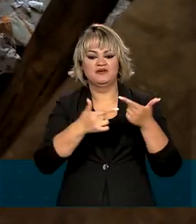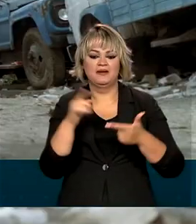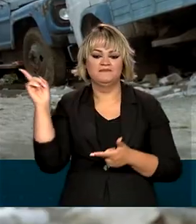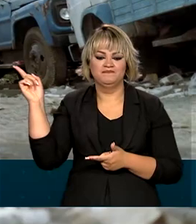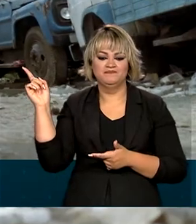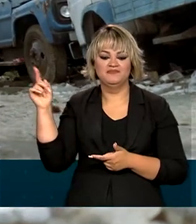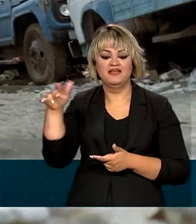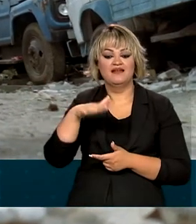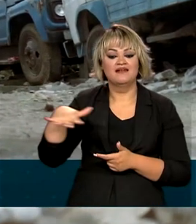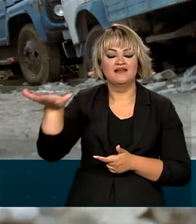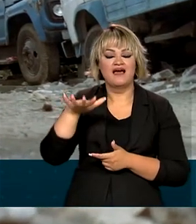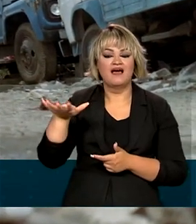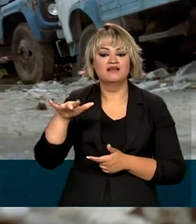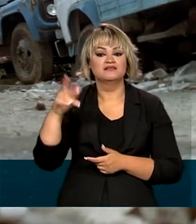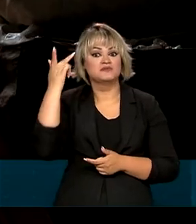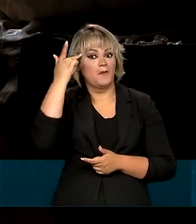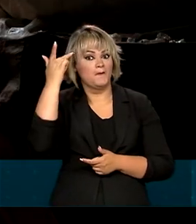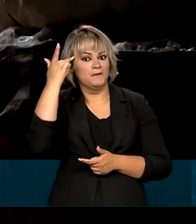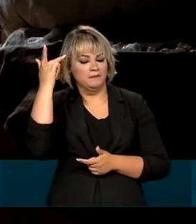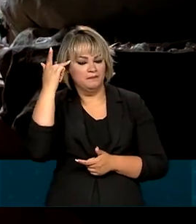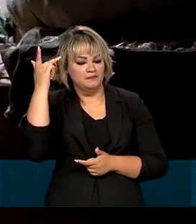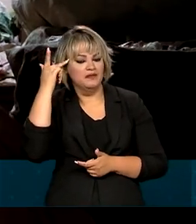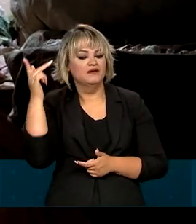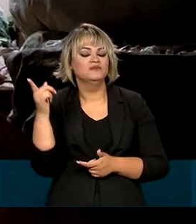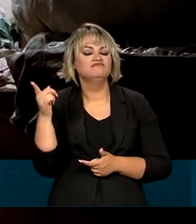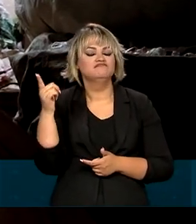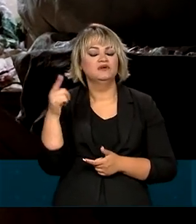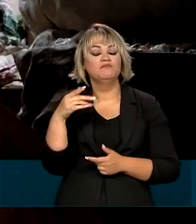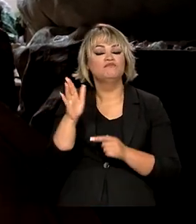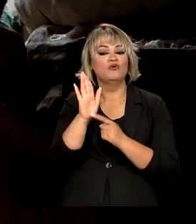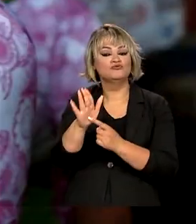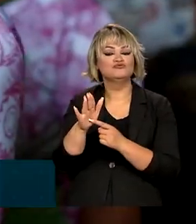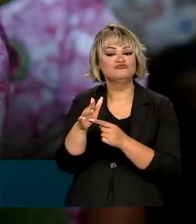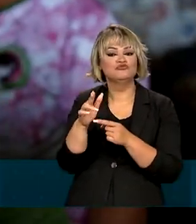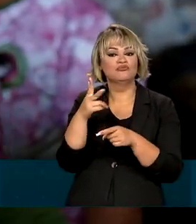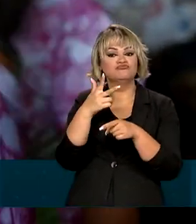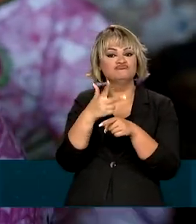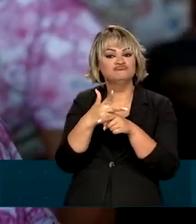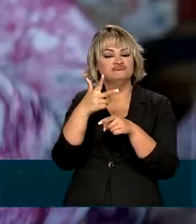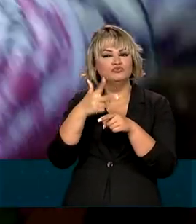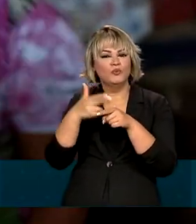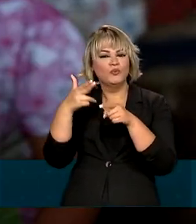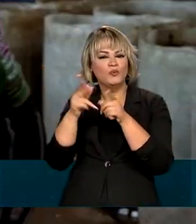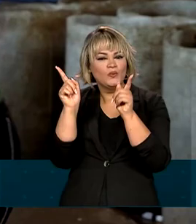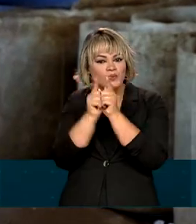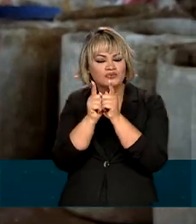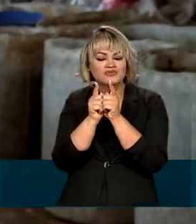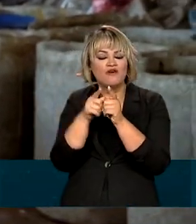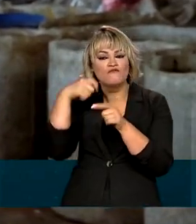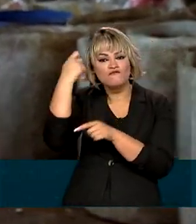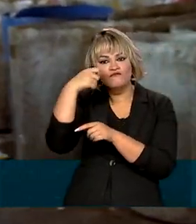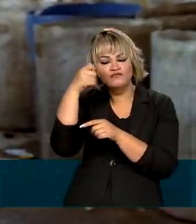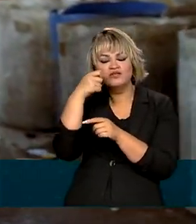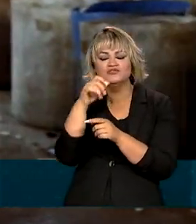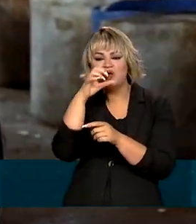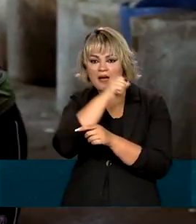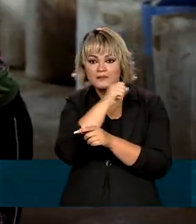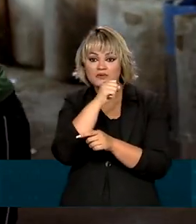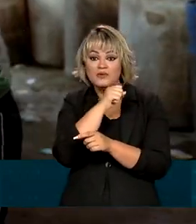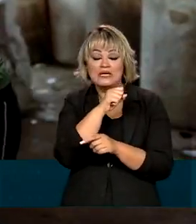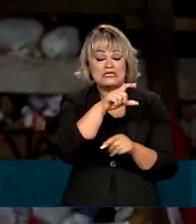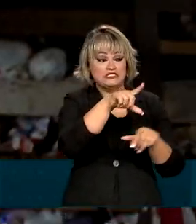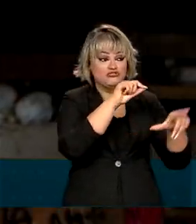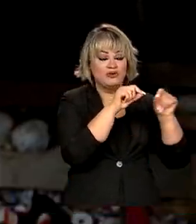reciclagem na Zona Leste de São Paulo é retratada no curta-metragem Filadélfia. O vídeo é um dos 46